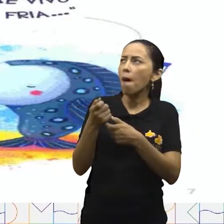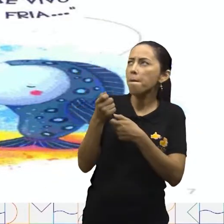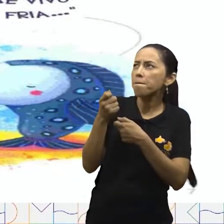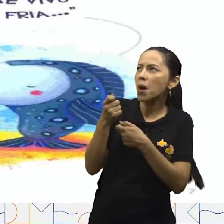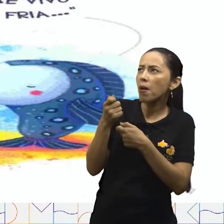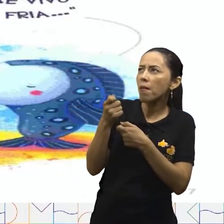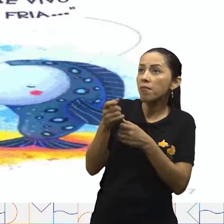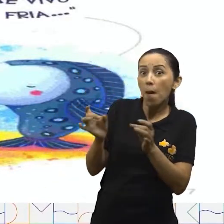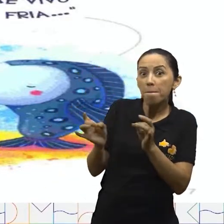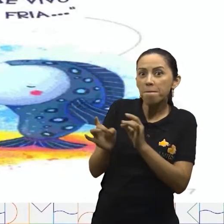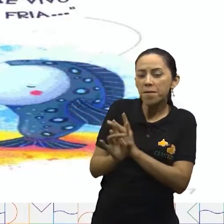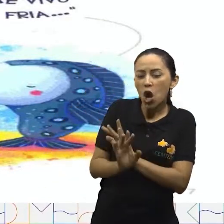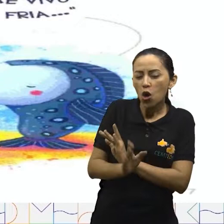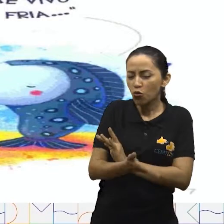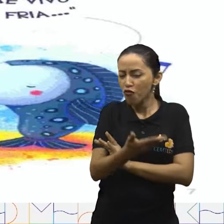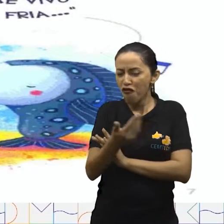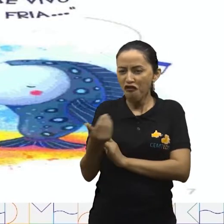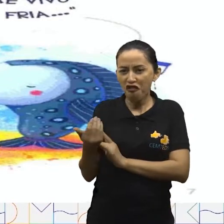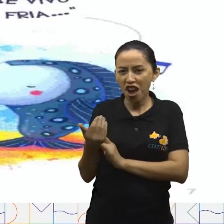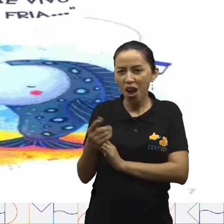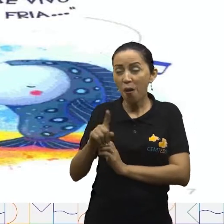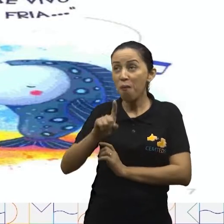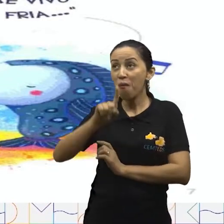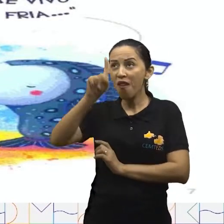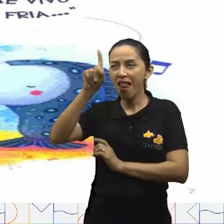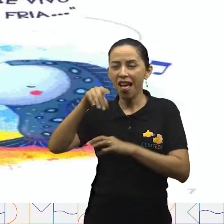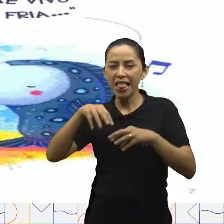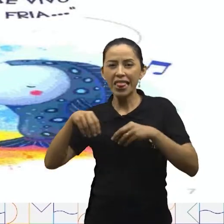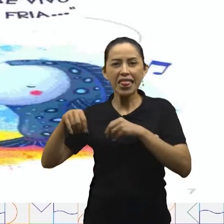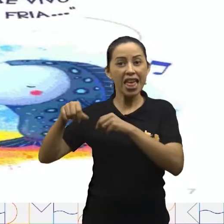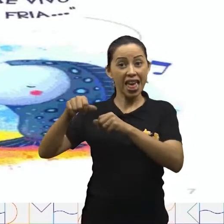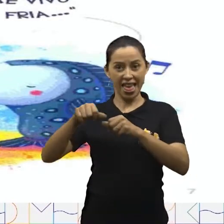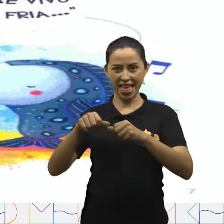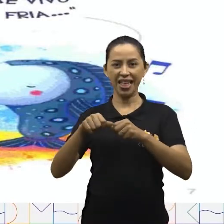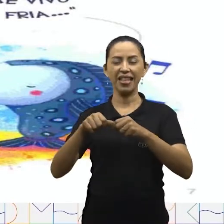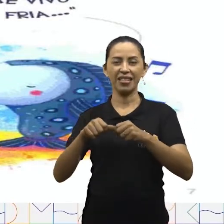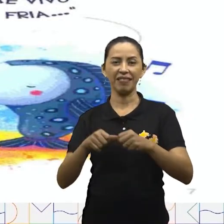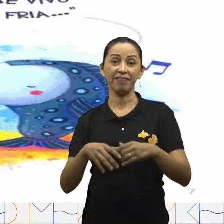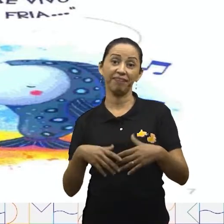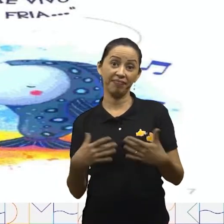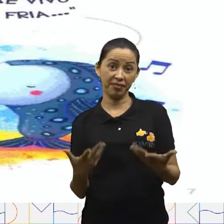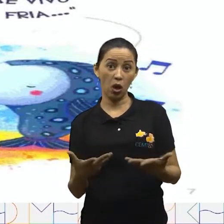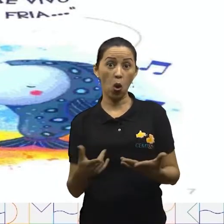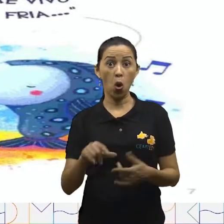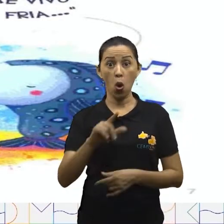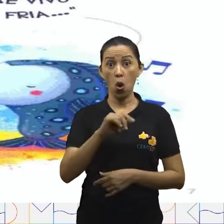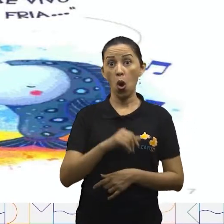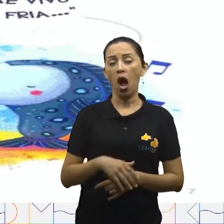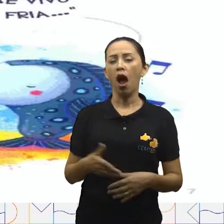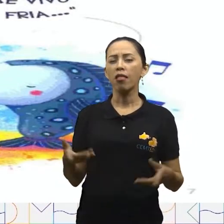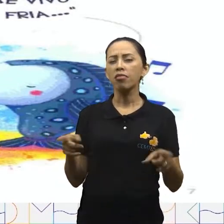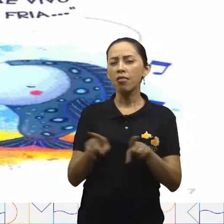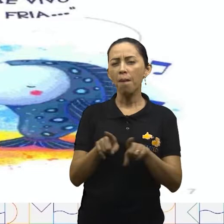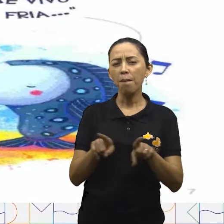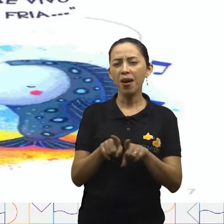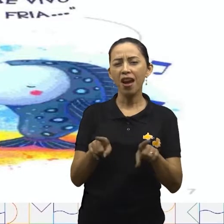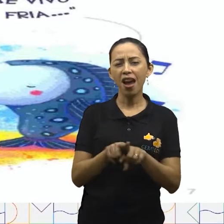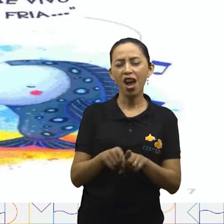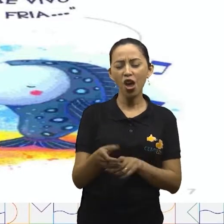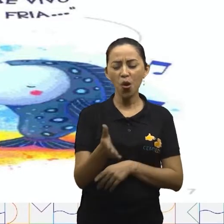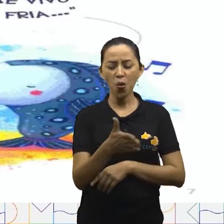vamos à terra. Os homens não vão à lua? E o maestro Vila Peixes